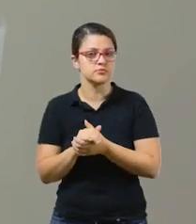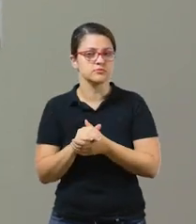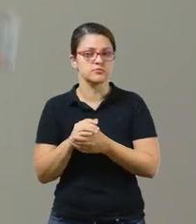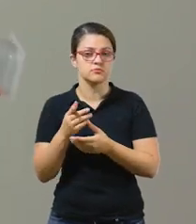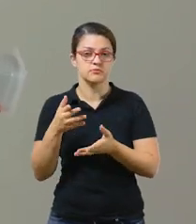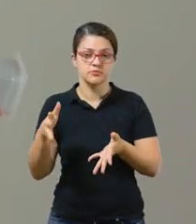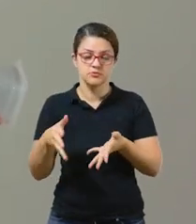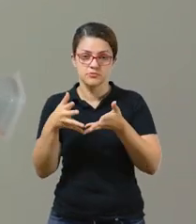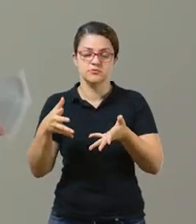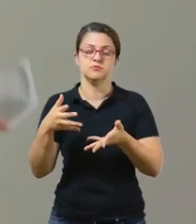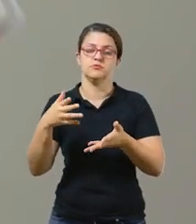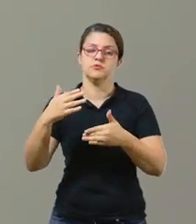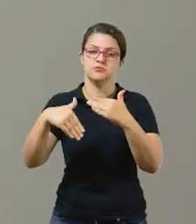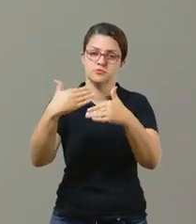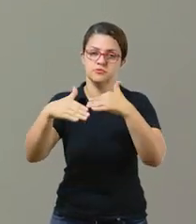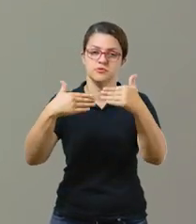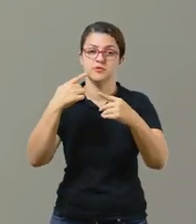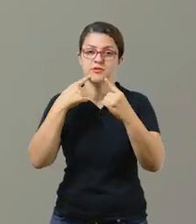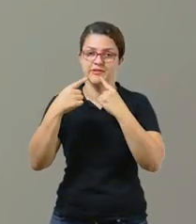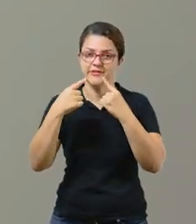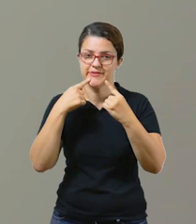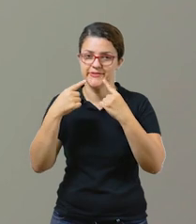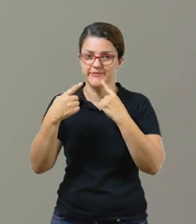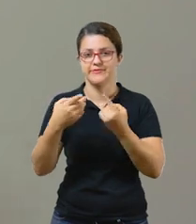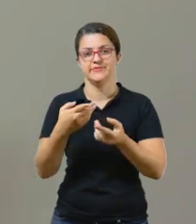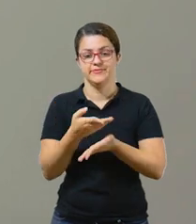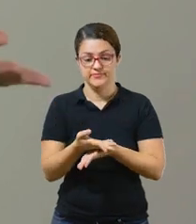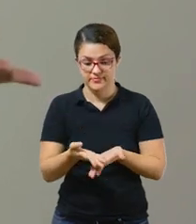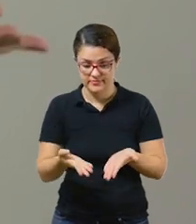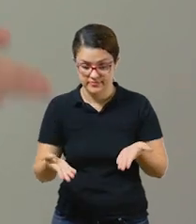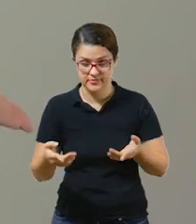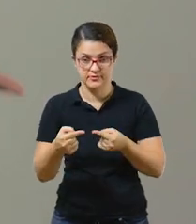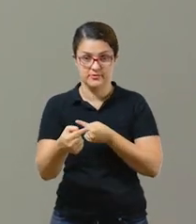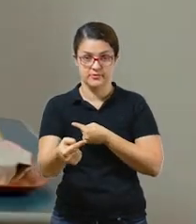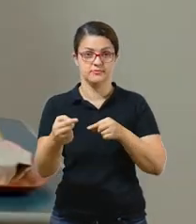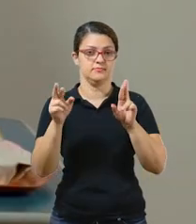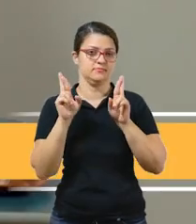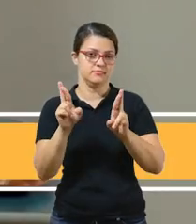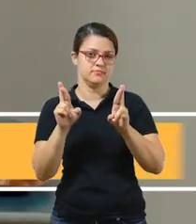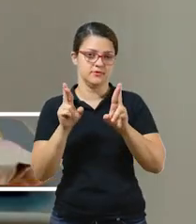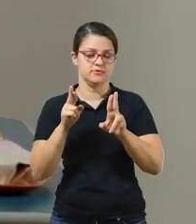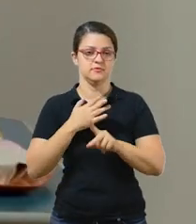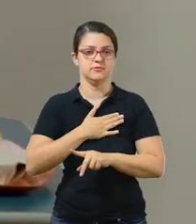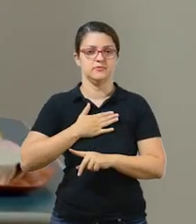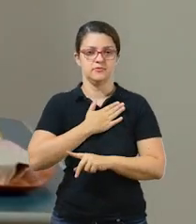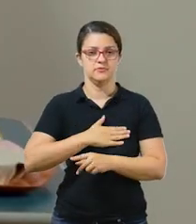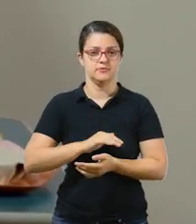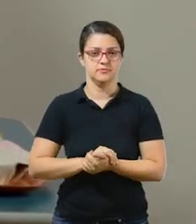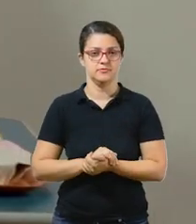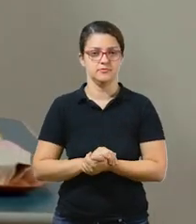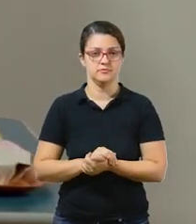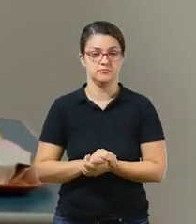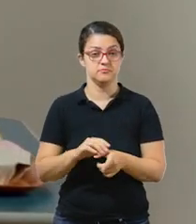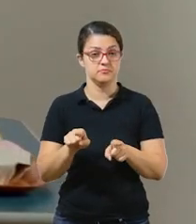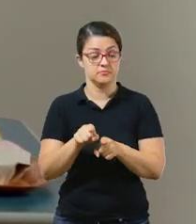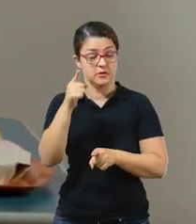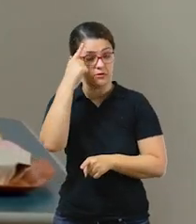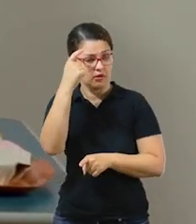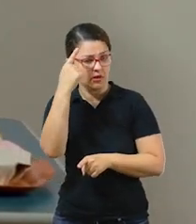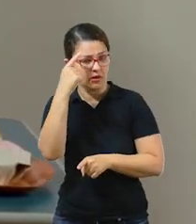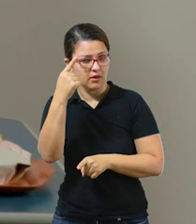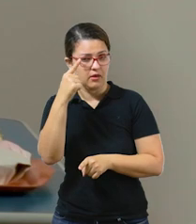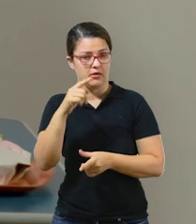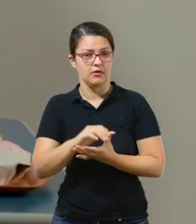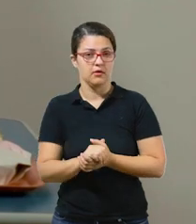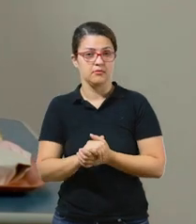desenvolvimento do diálogo com ela. Essas foram as sugestões para a semana. Espero que vocês tenham gostado. Para ter acesso a mais ideias,